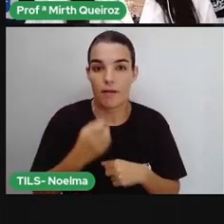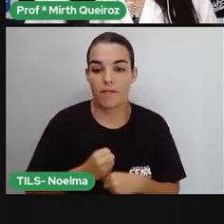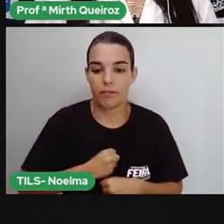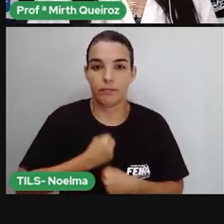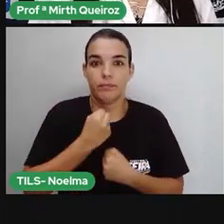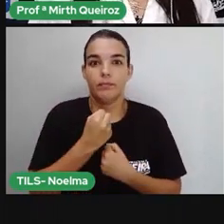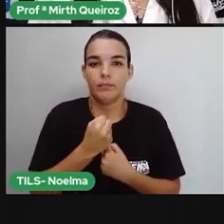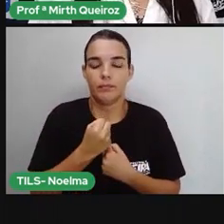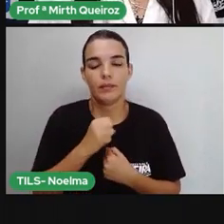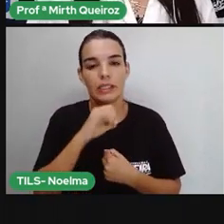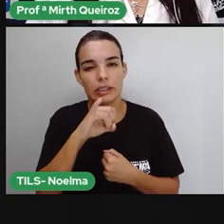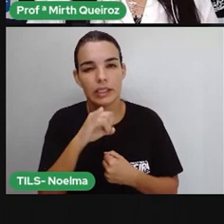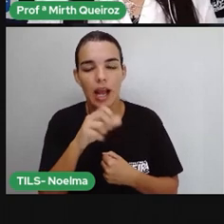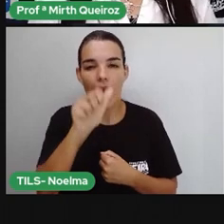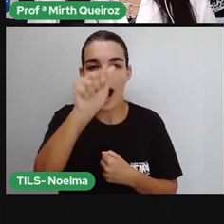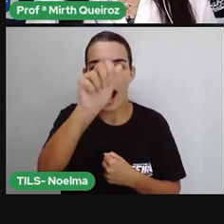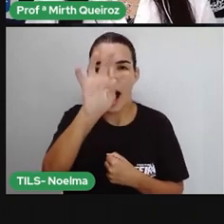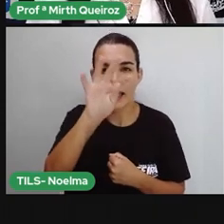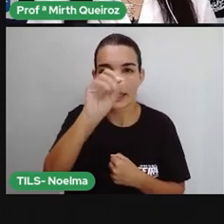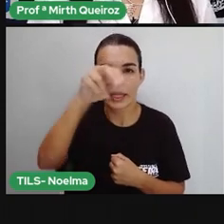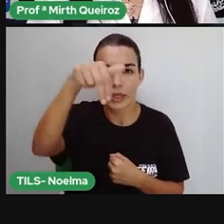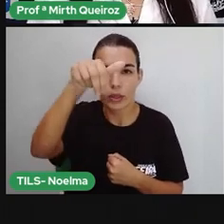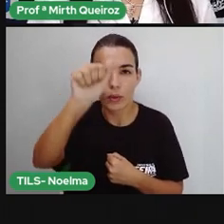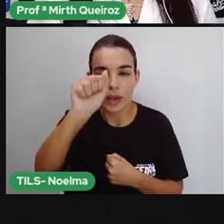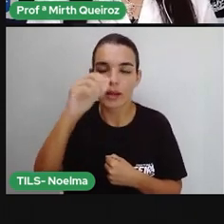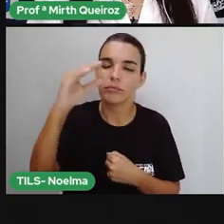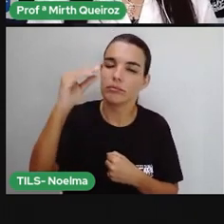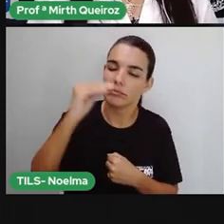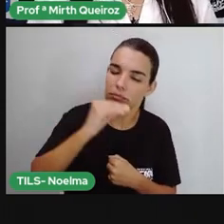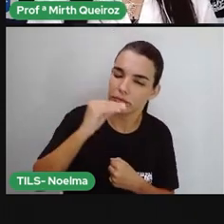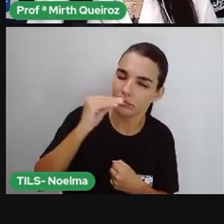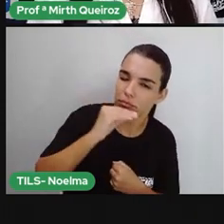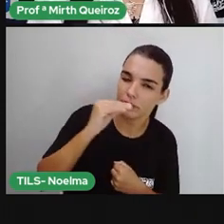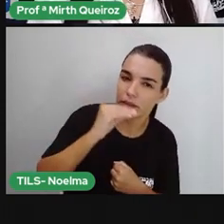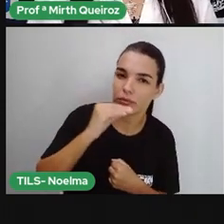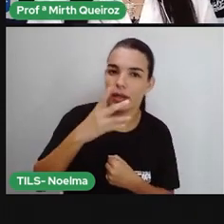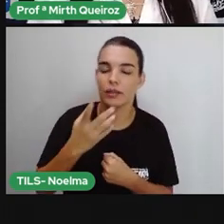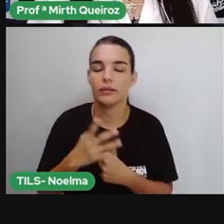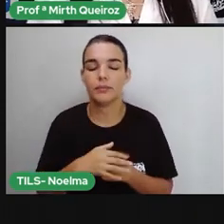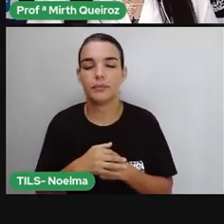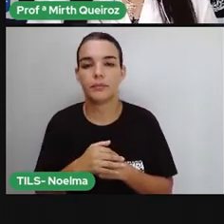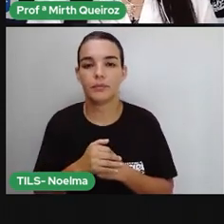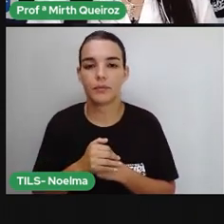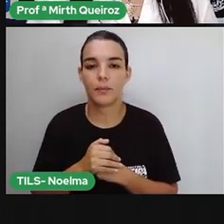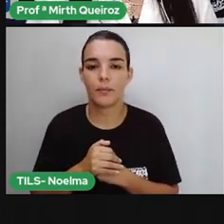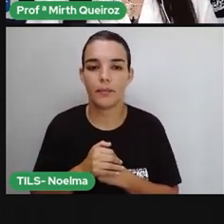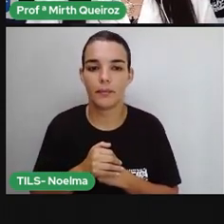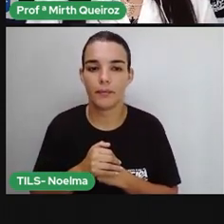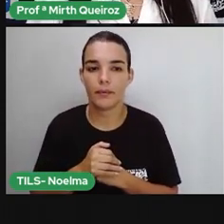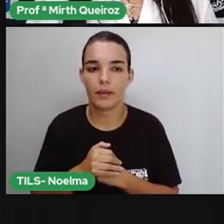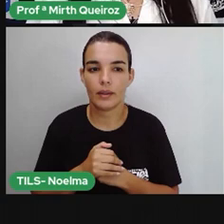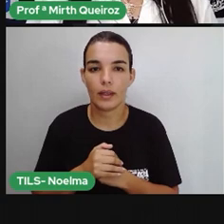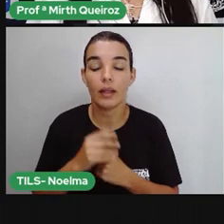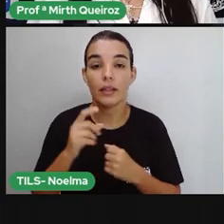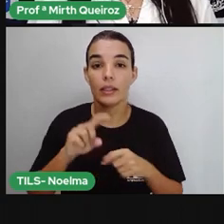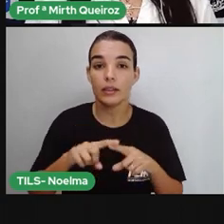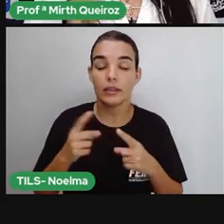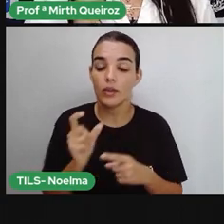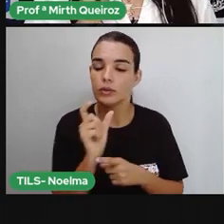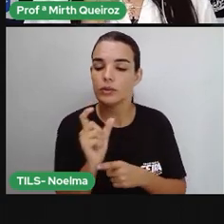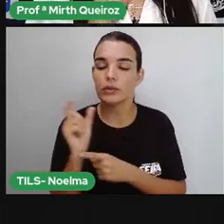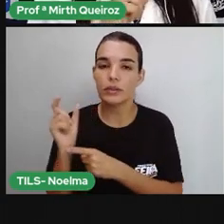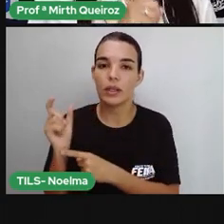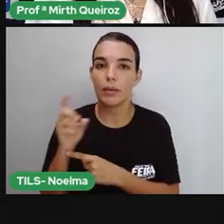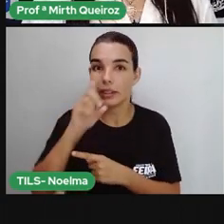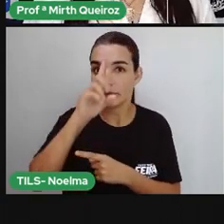Sílabas átonas são sílabas pronunciadas com menor intensidade na voz. Sílaba tônica, nós só vamos